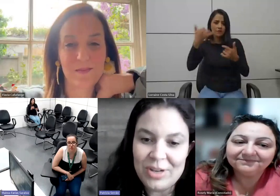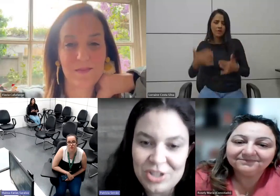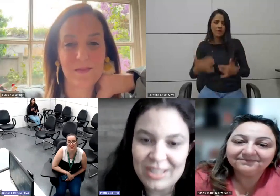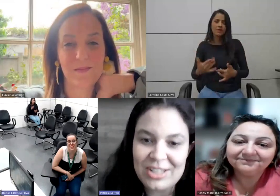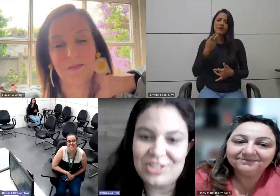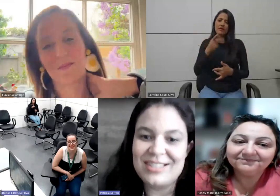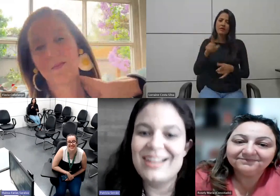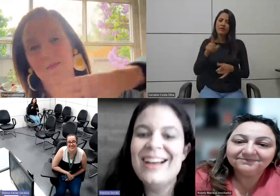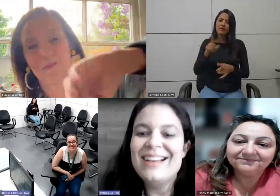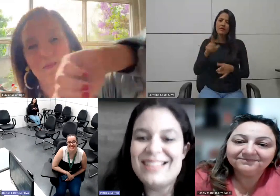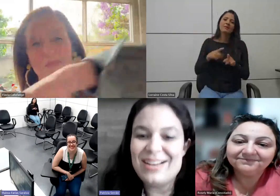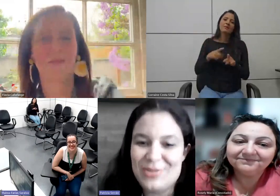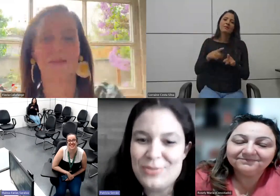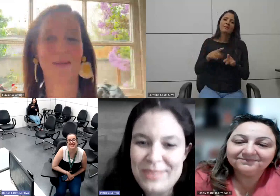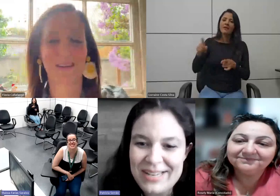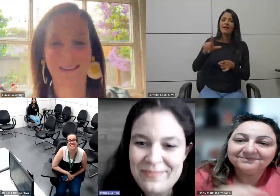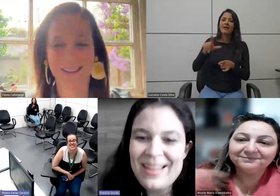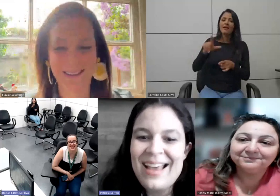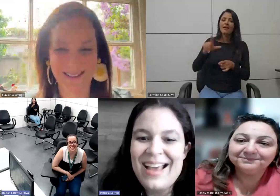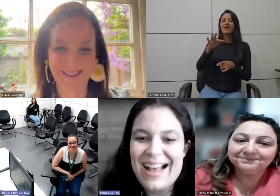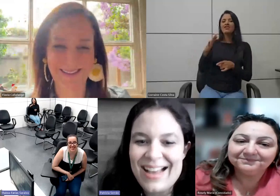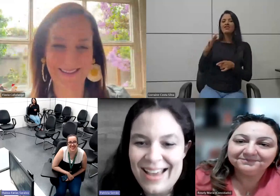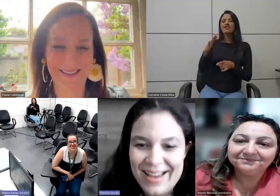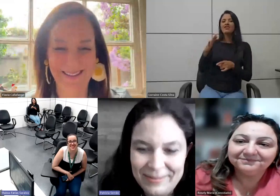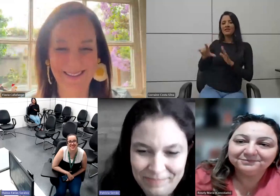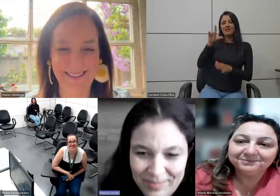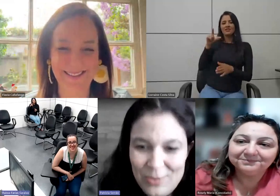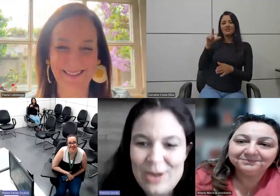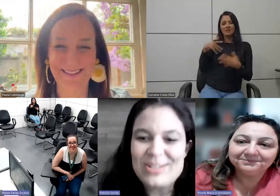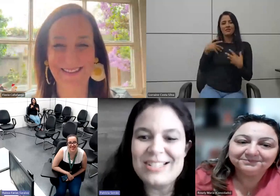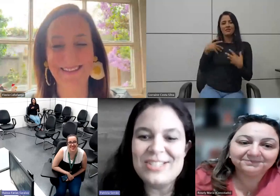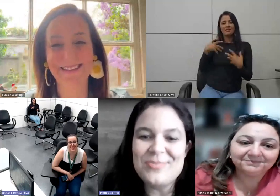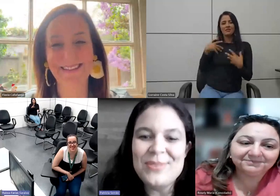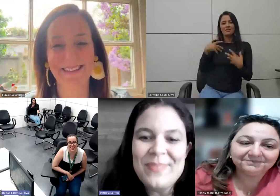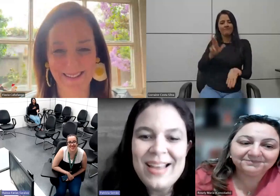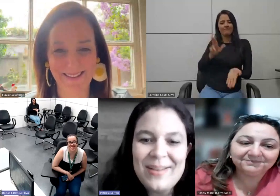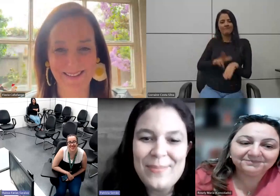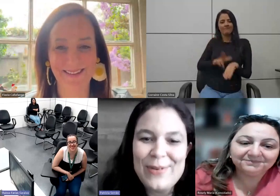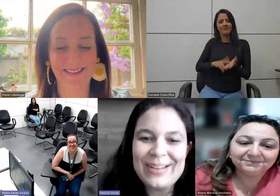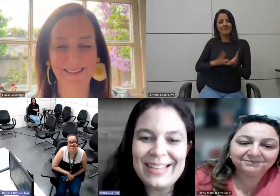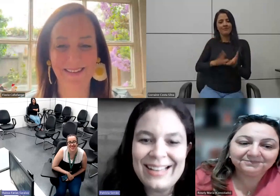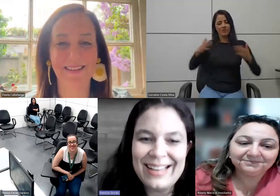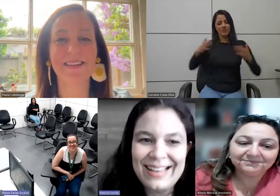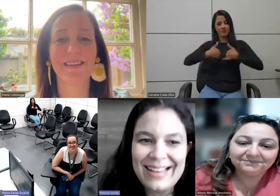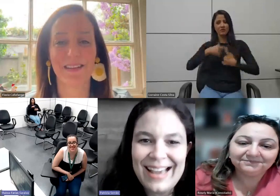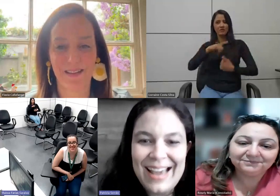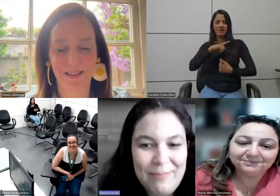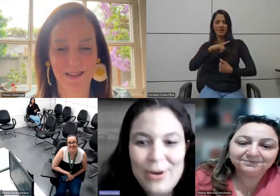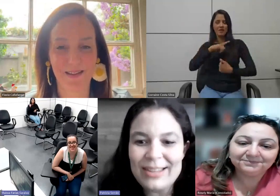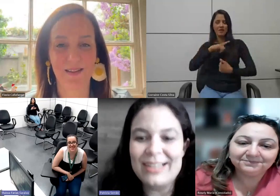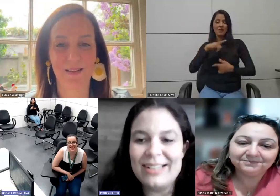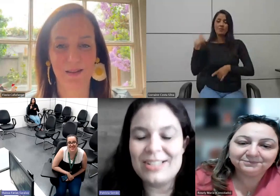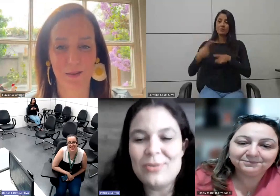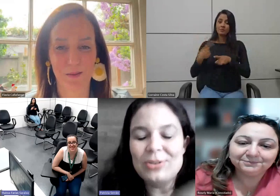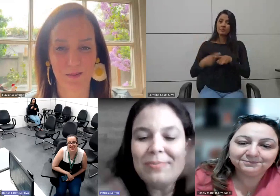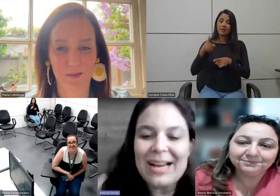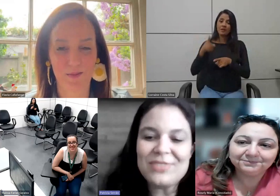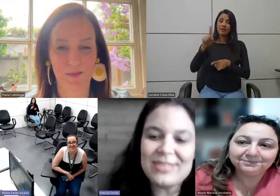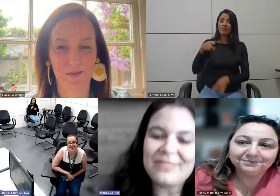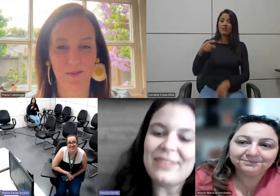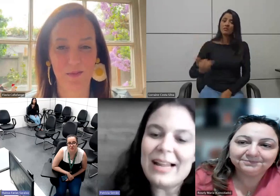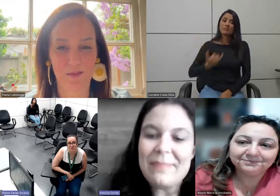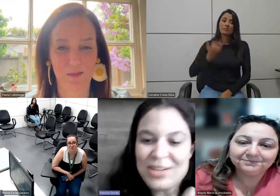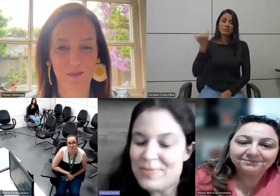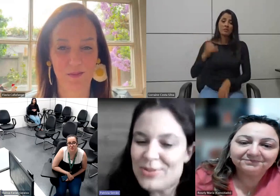fantástico a gente deu antes da Letícia se assumir com o autismo porque é importante